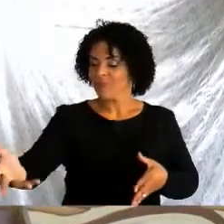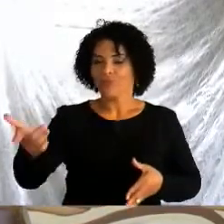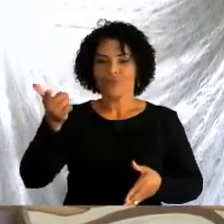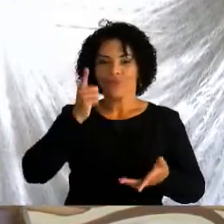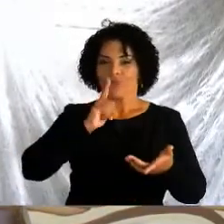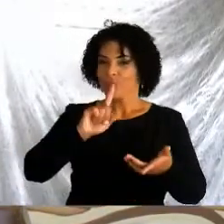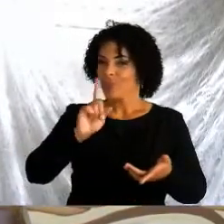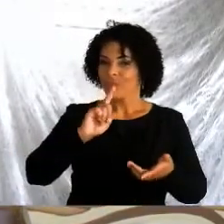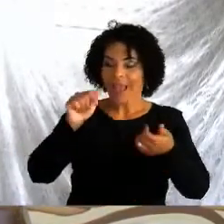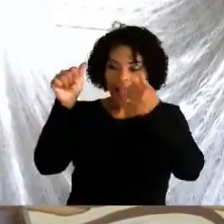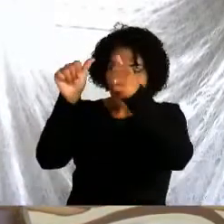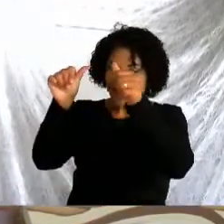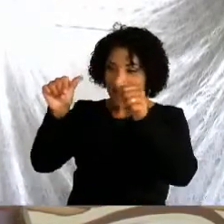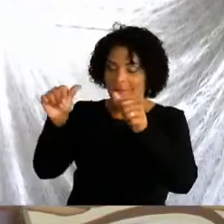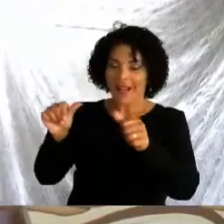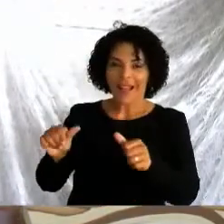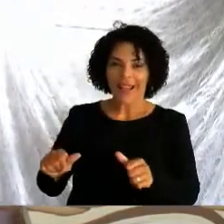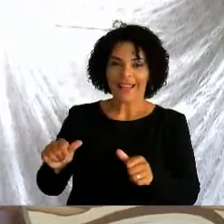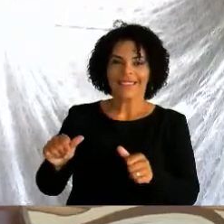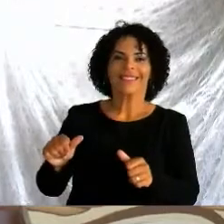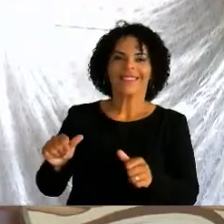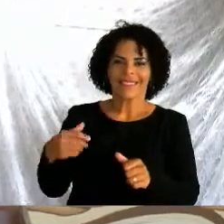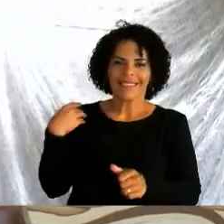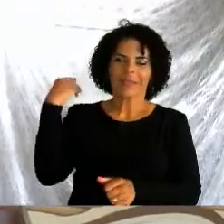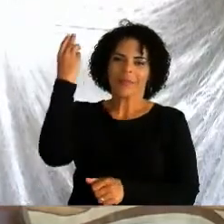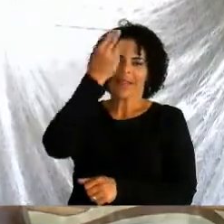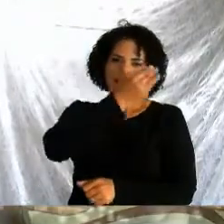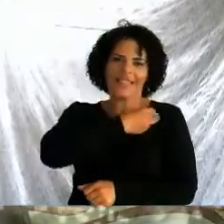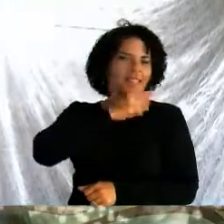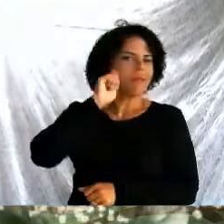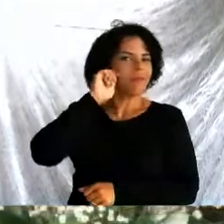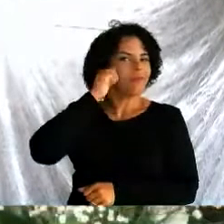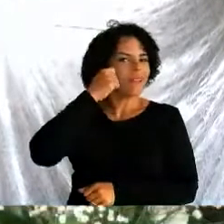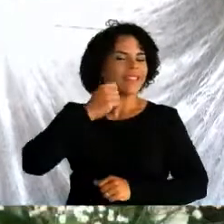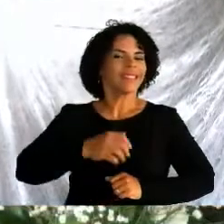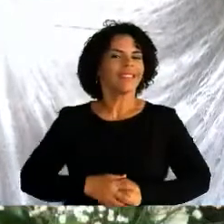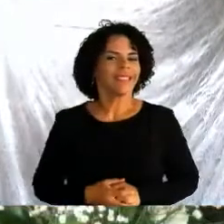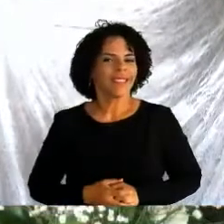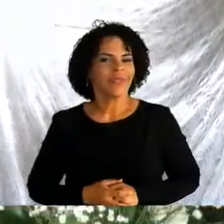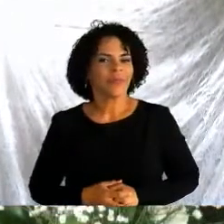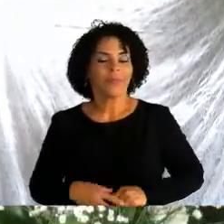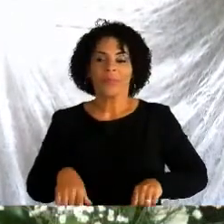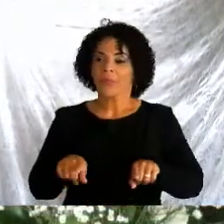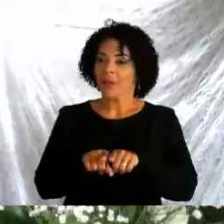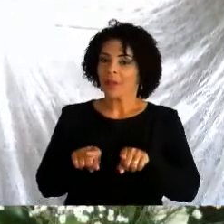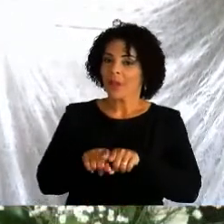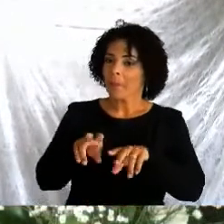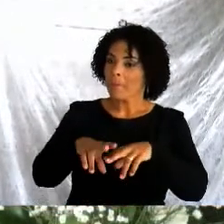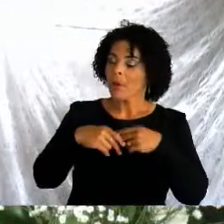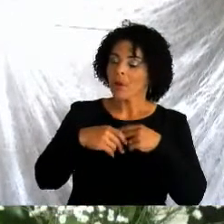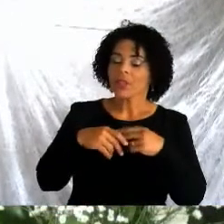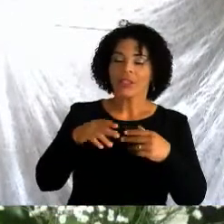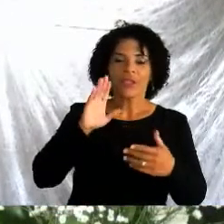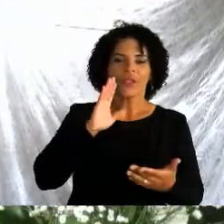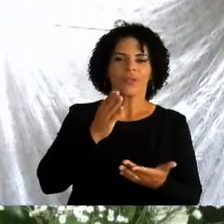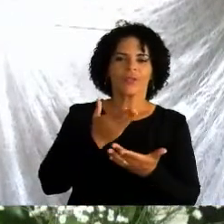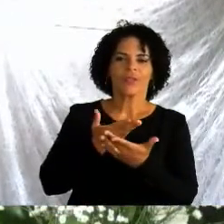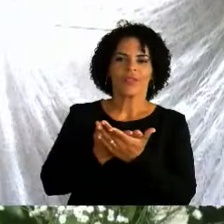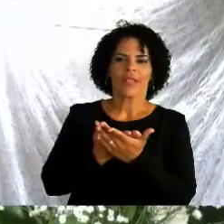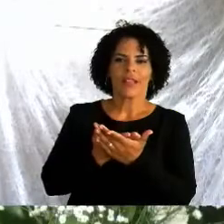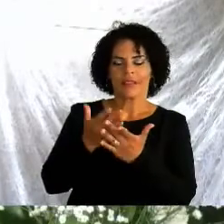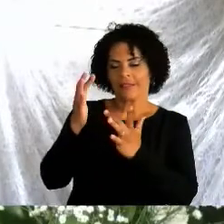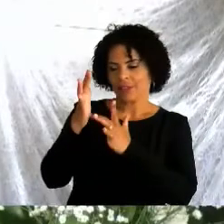É Nossa Senhora nos lembrar que para ter êxito na missão, a nós confiada por seu filho, é